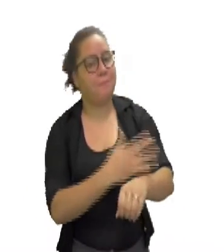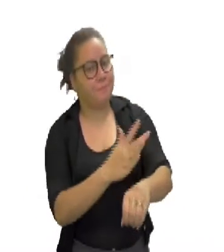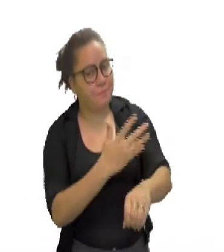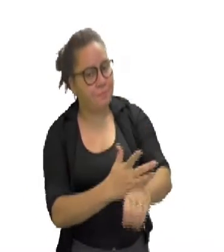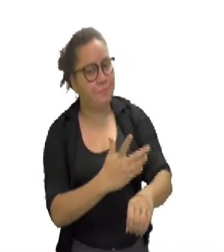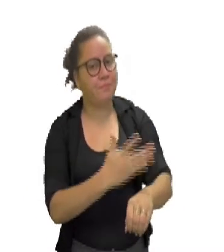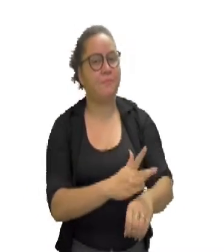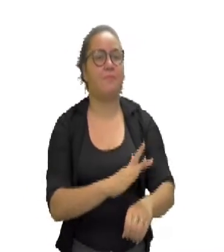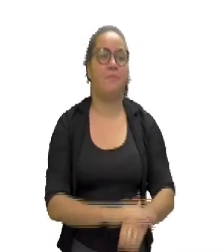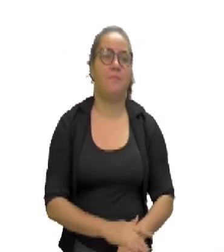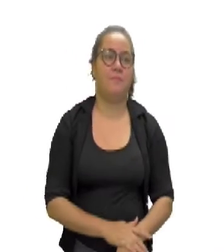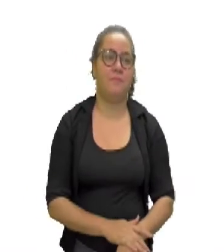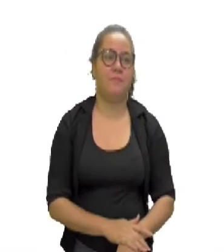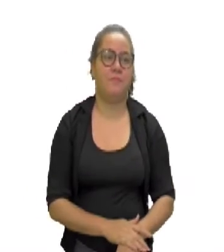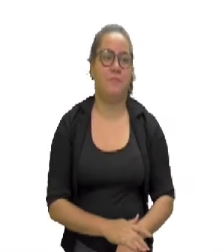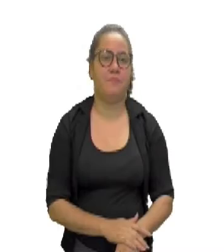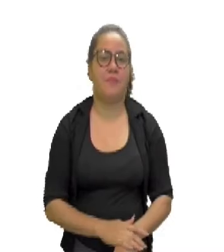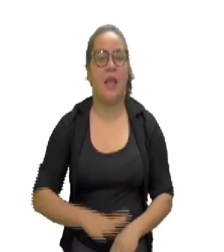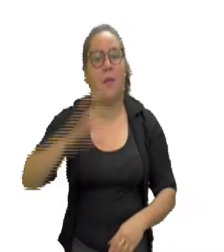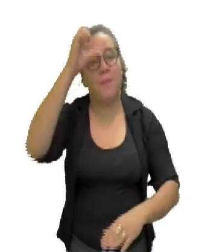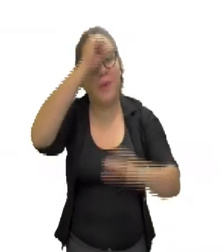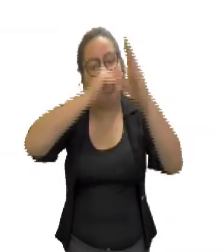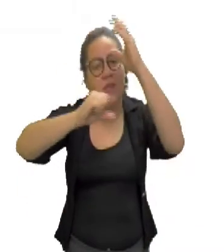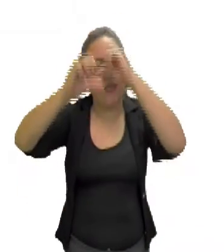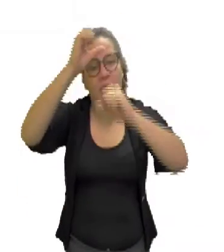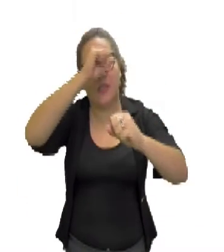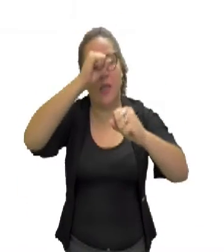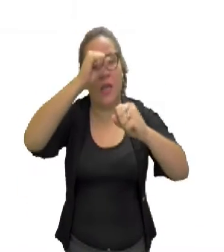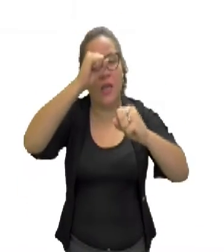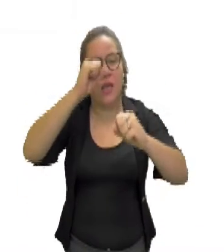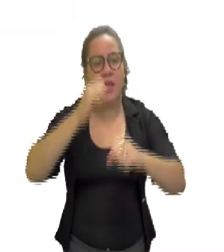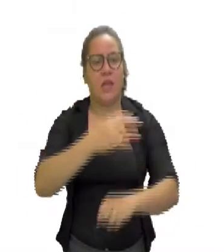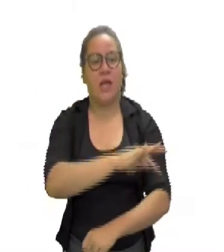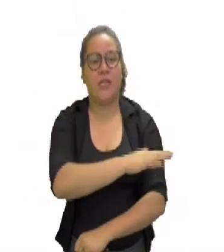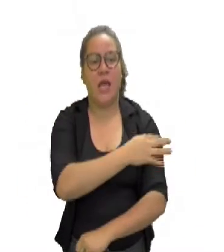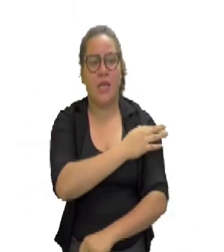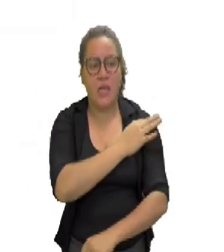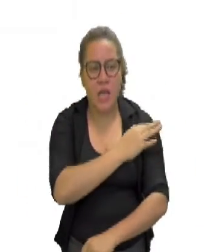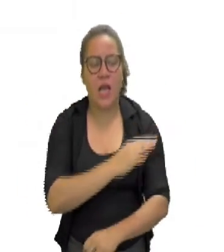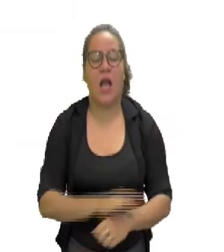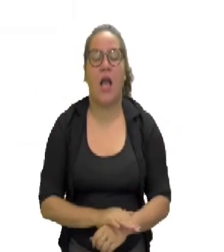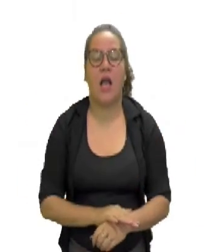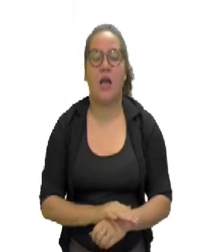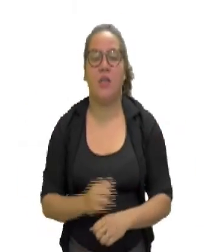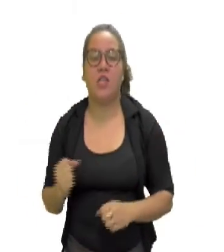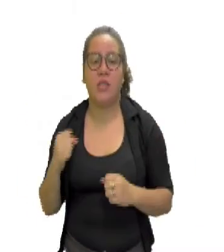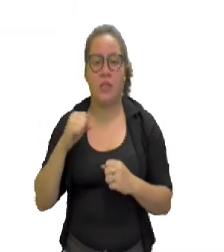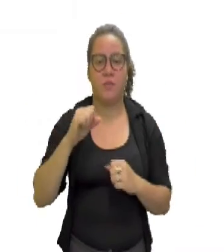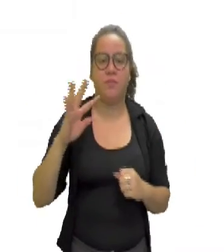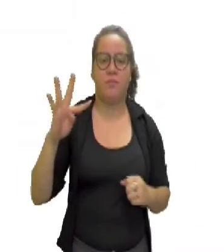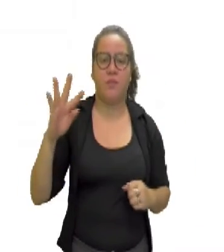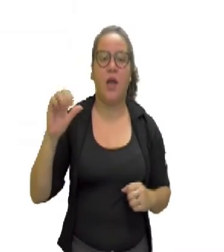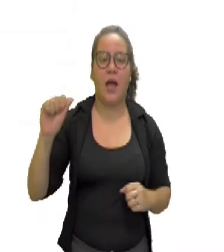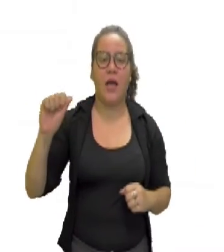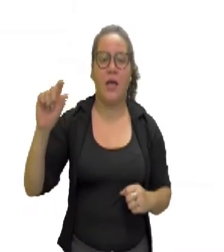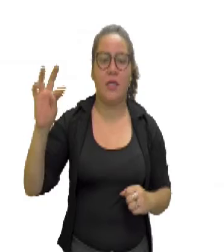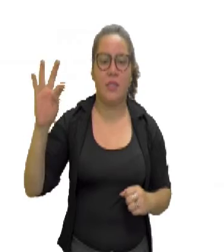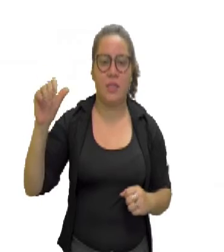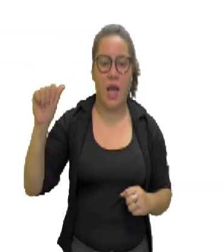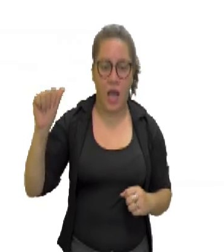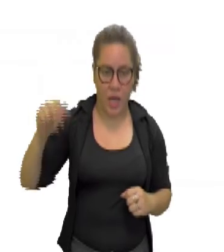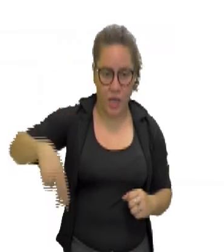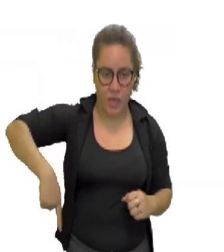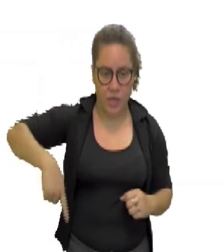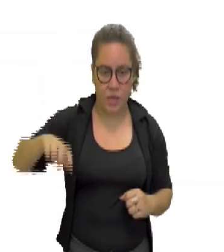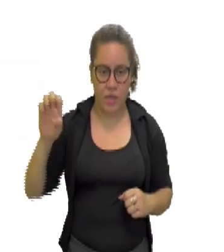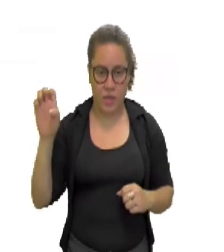estar aprendendo um pouquinho a técnica de ataque e defesa. E lembra, com regras,